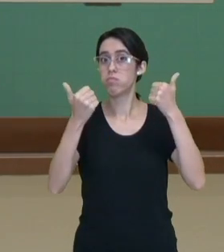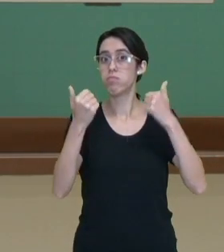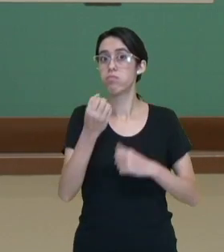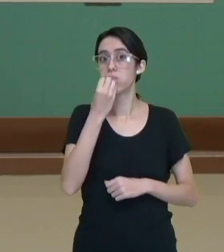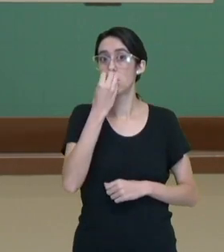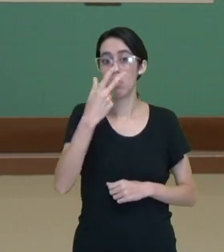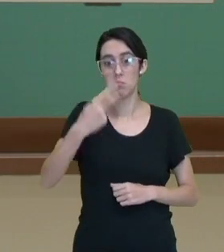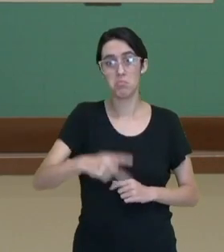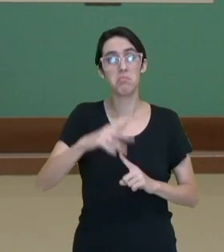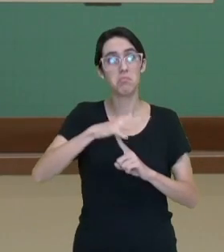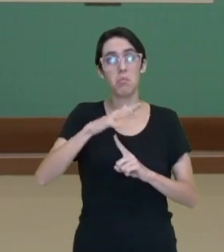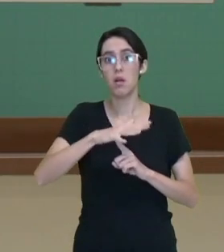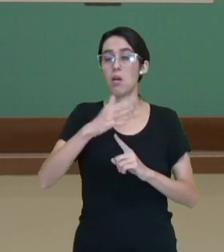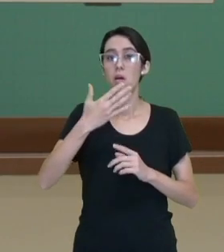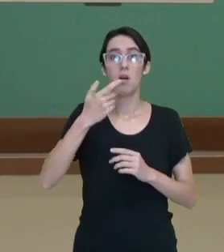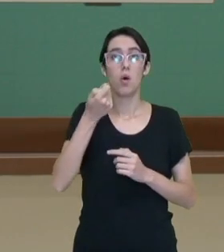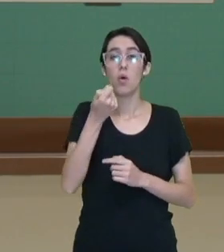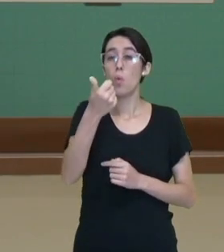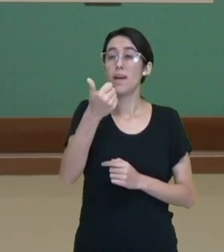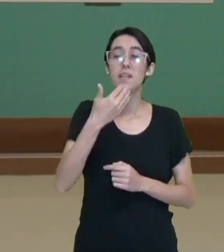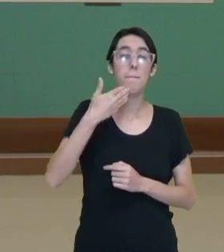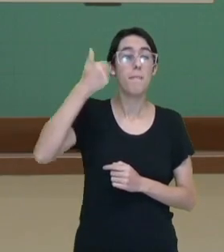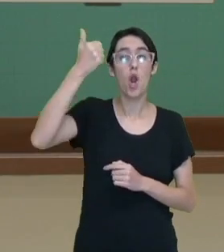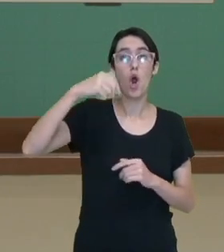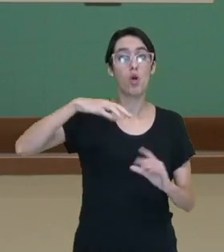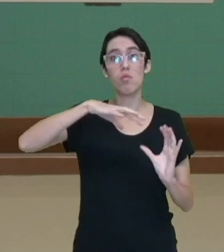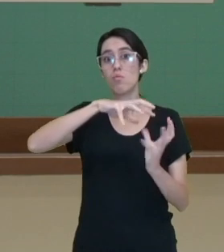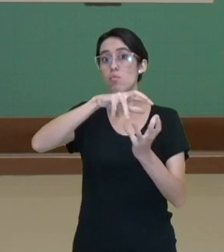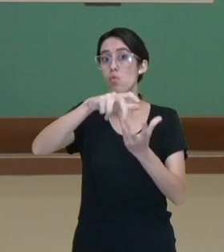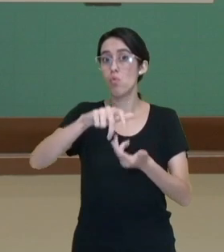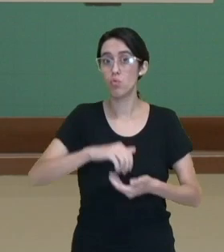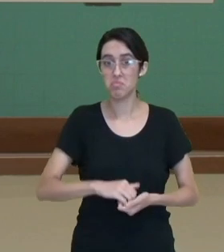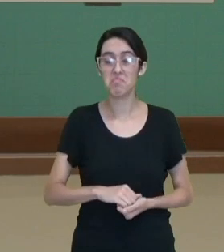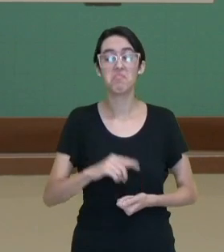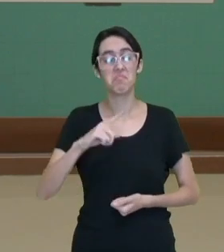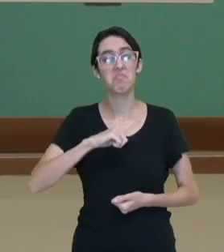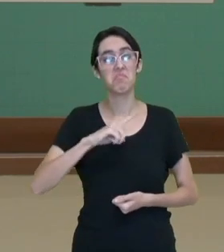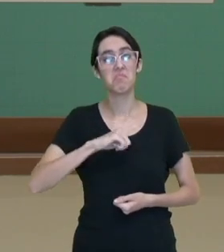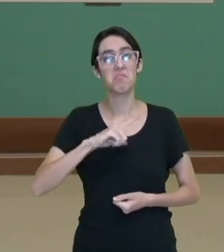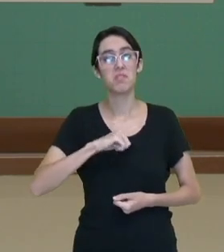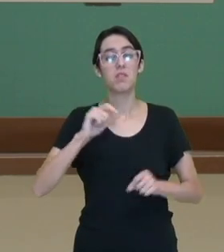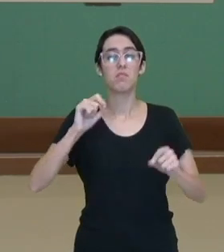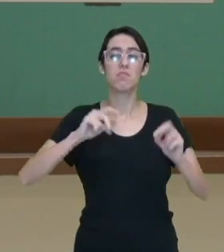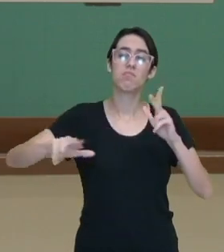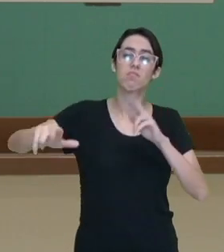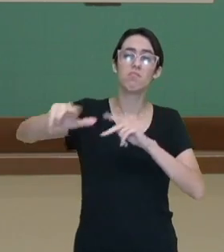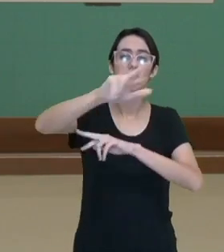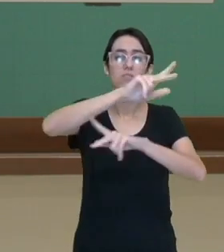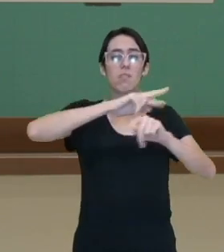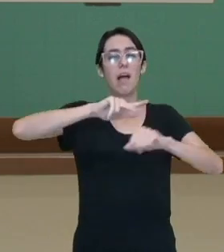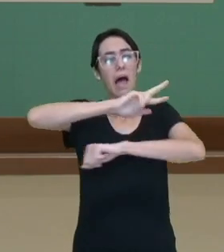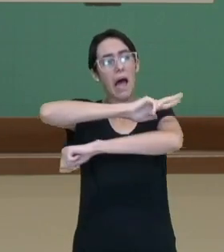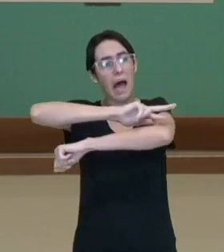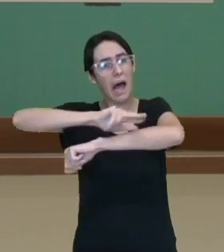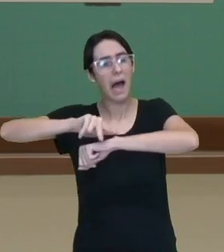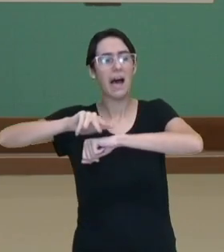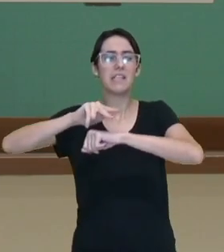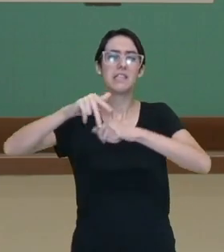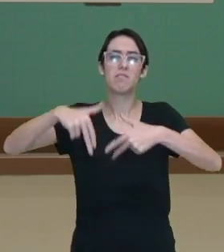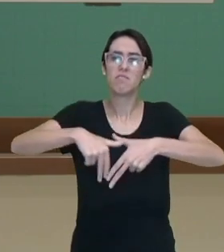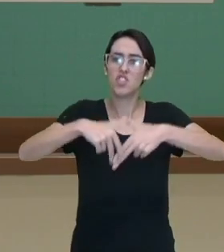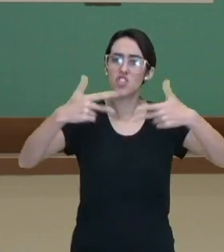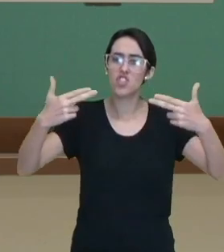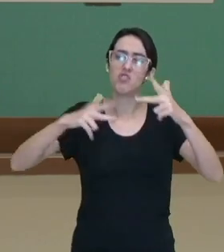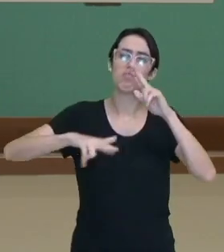estado do Paraná. Isso vai formar um rico mosaico, né? De raça, de etnia, de povos que